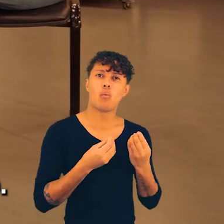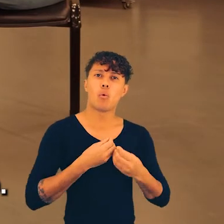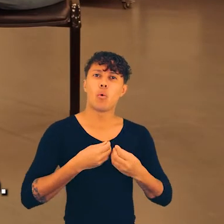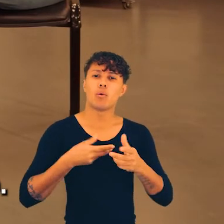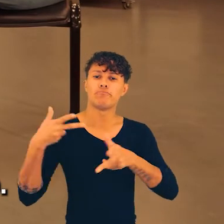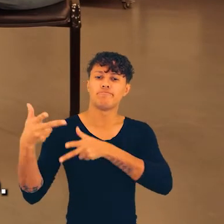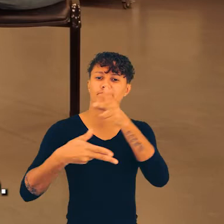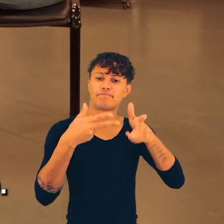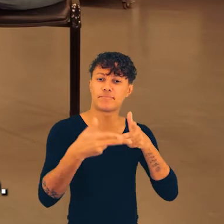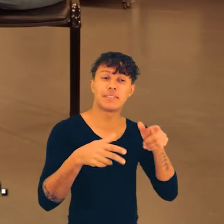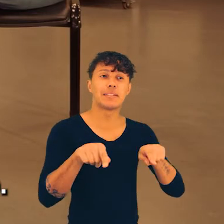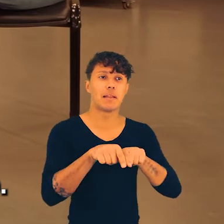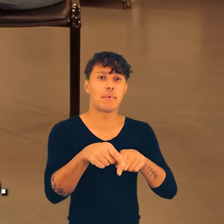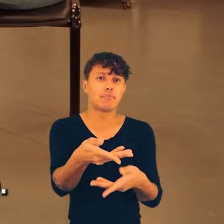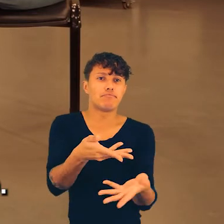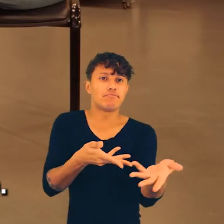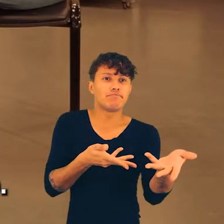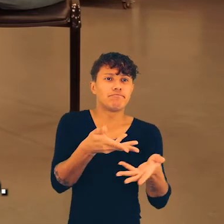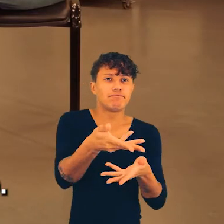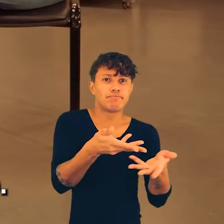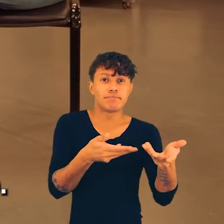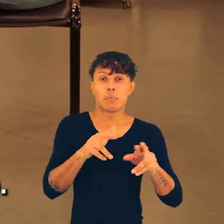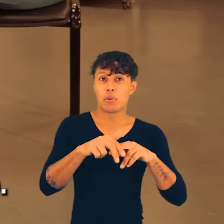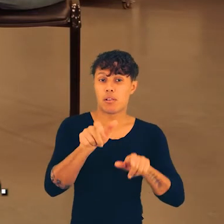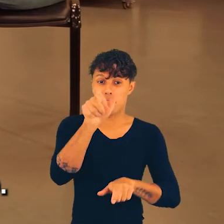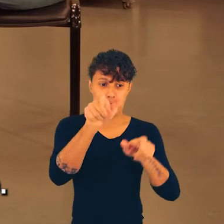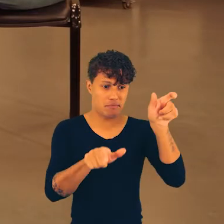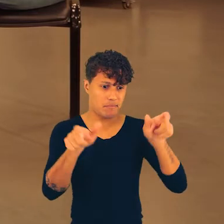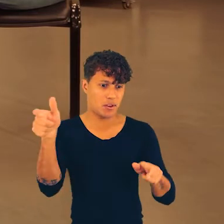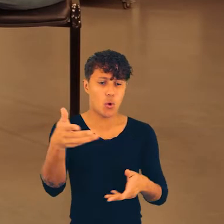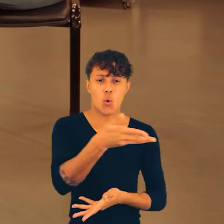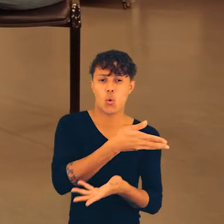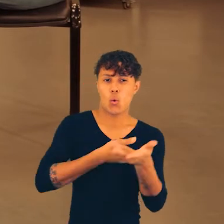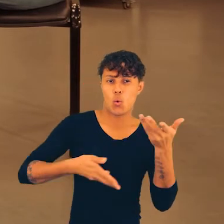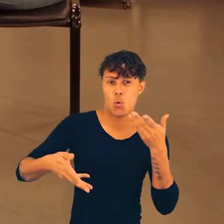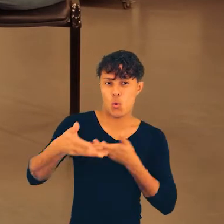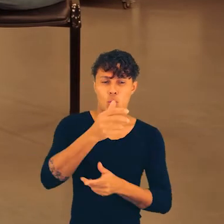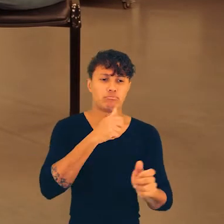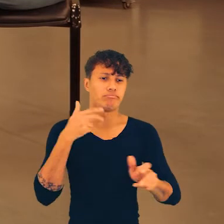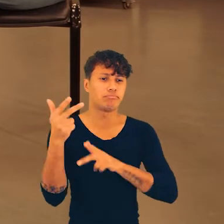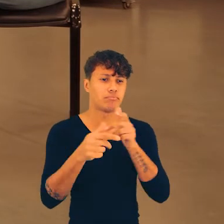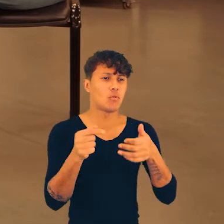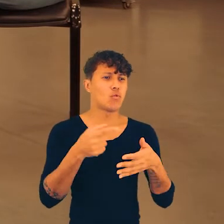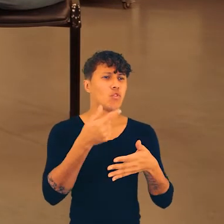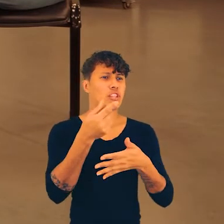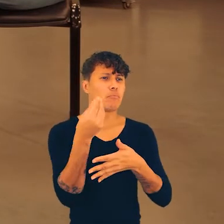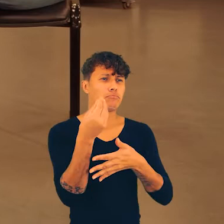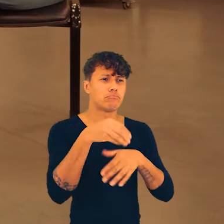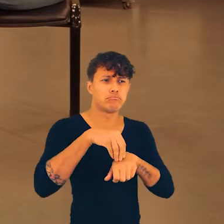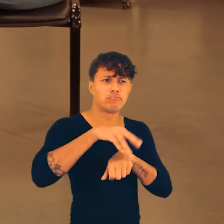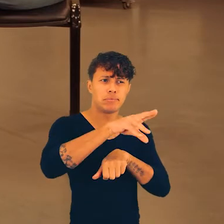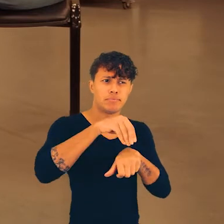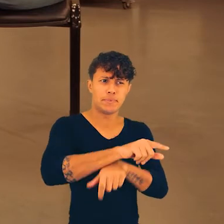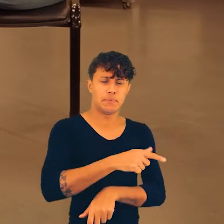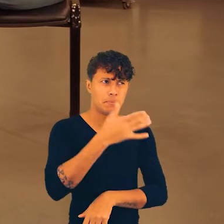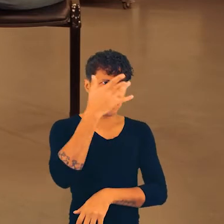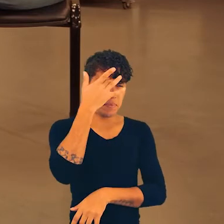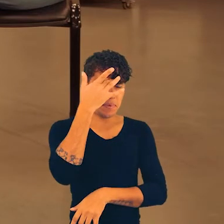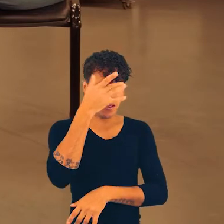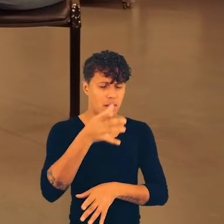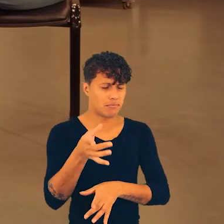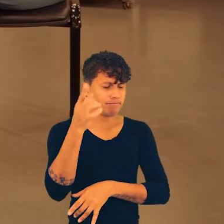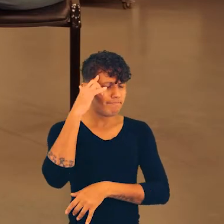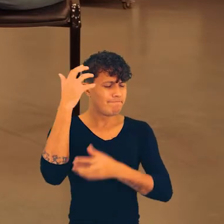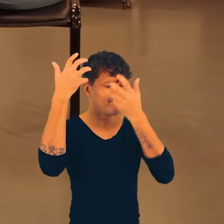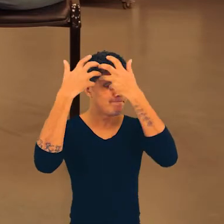Outra possibilidade é o diálogo e a articulação. Quando você está conversando com as pessoas e colocando pontos